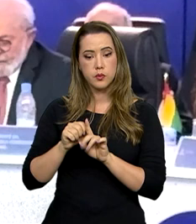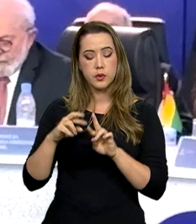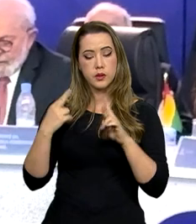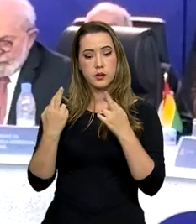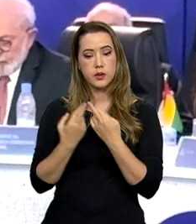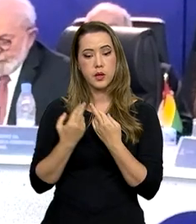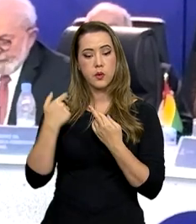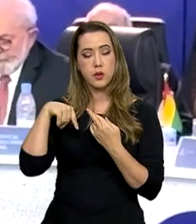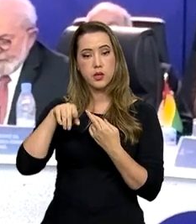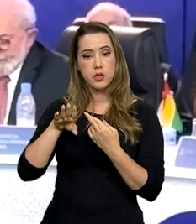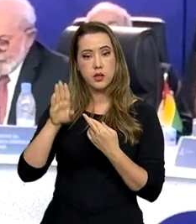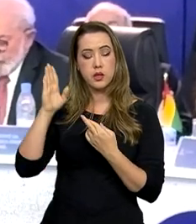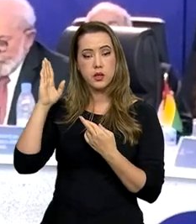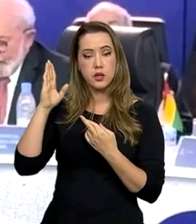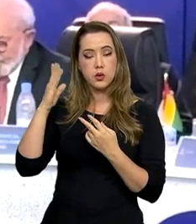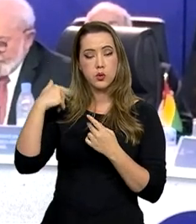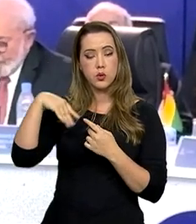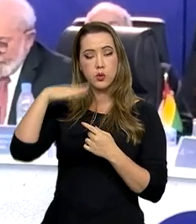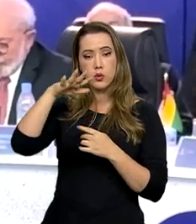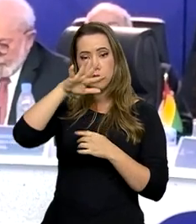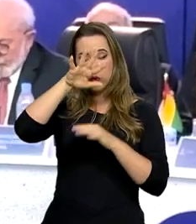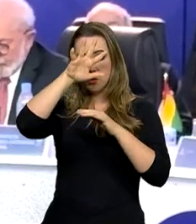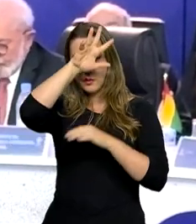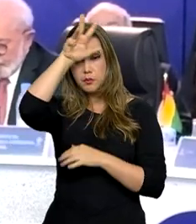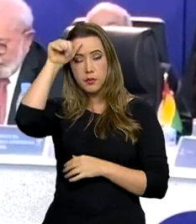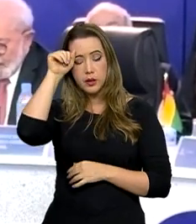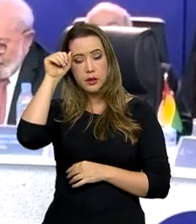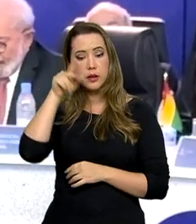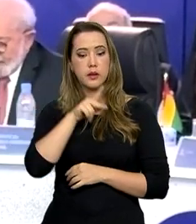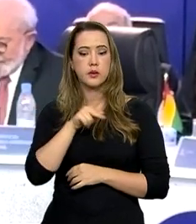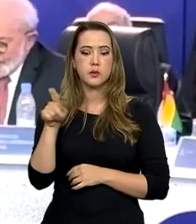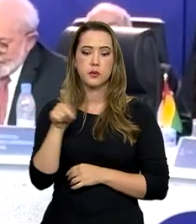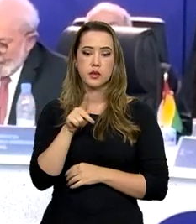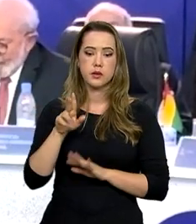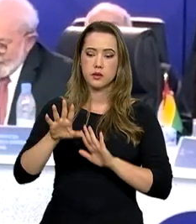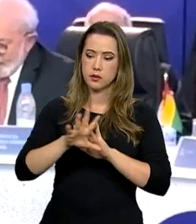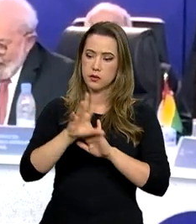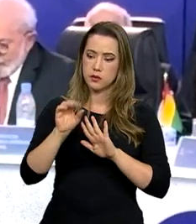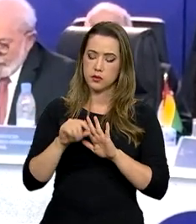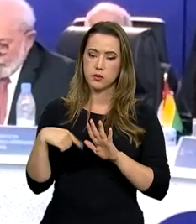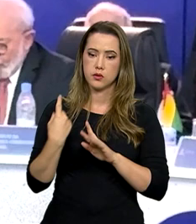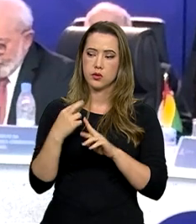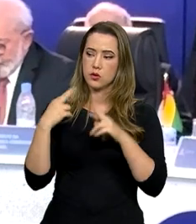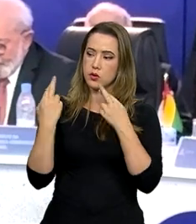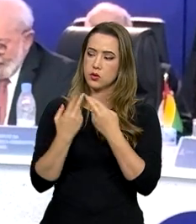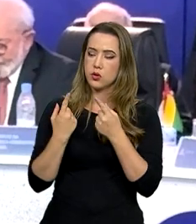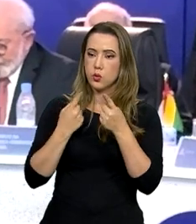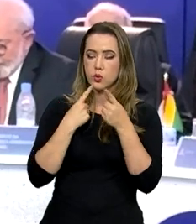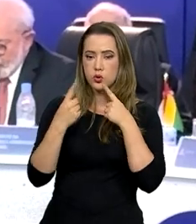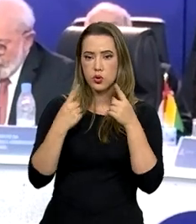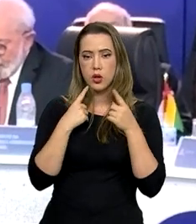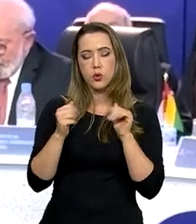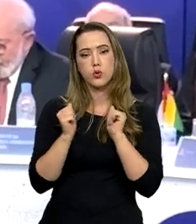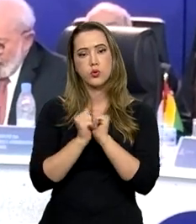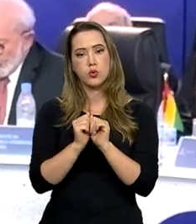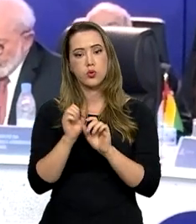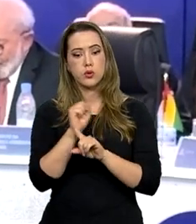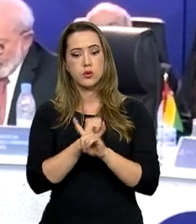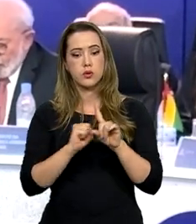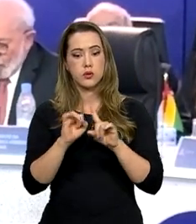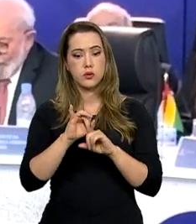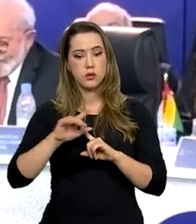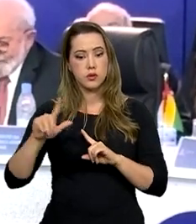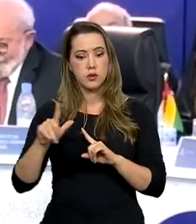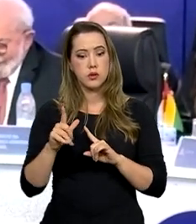Belém os presidentes dos países amazônicos. Realizamos também diálogos com a sociedade civil, que